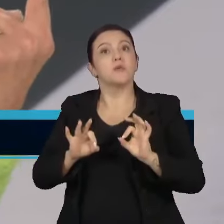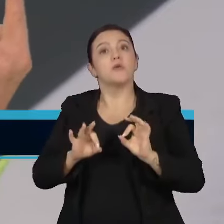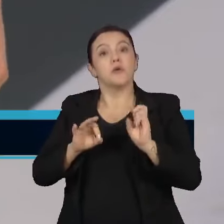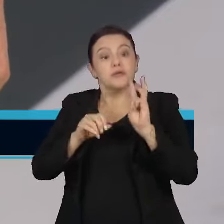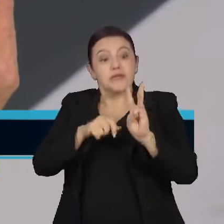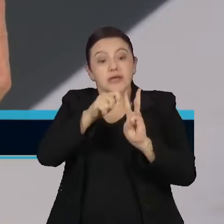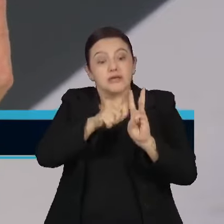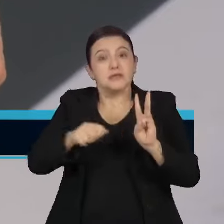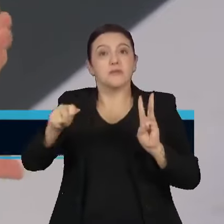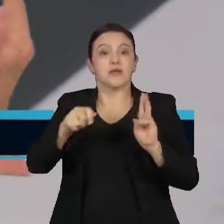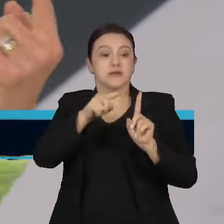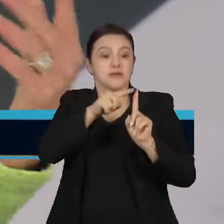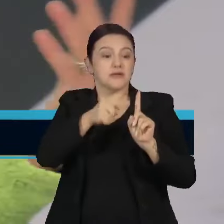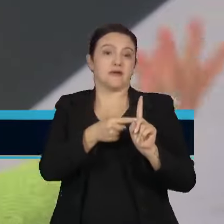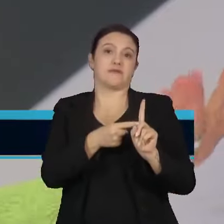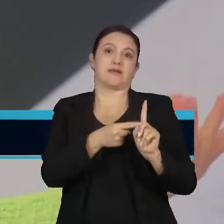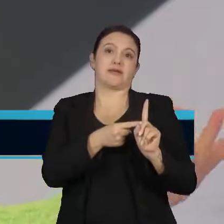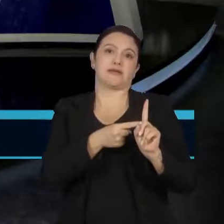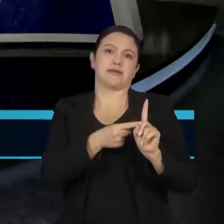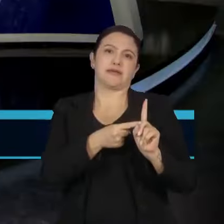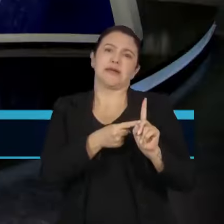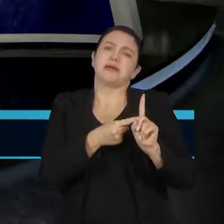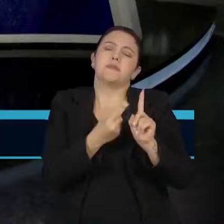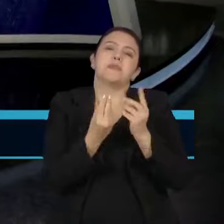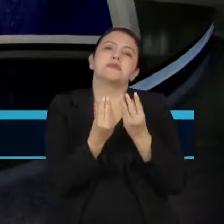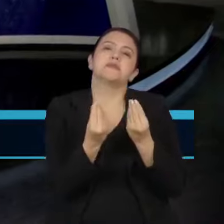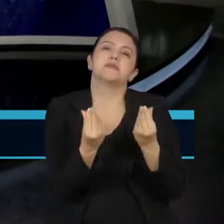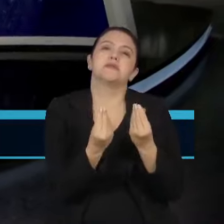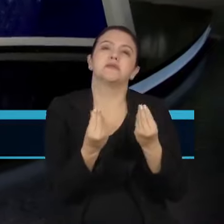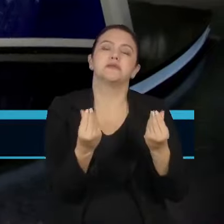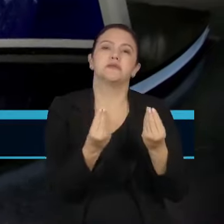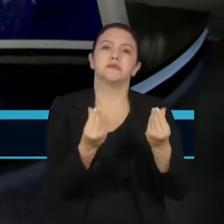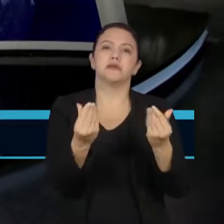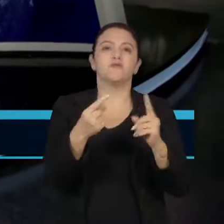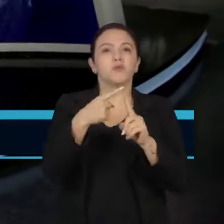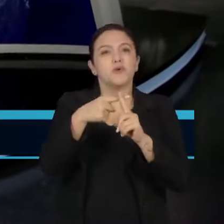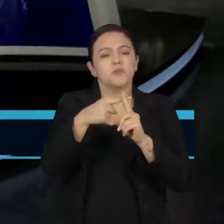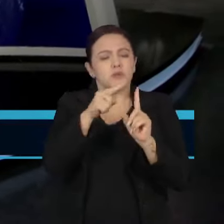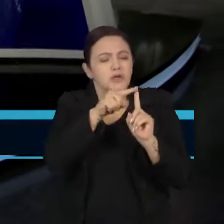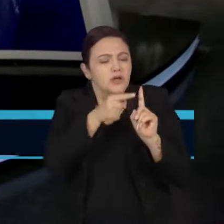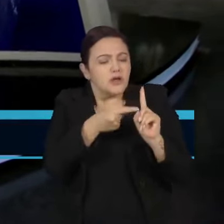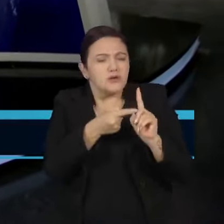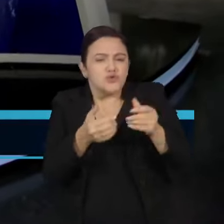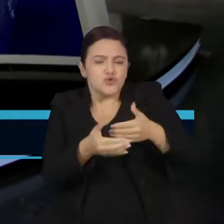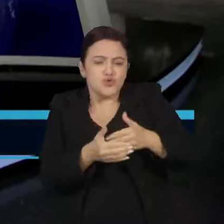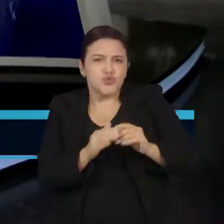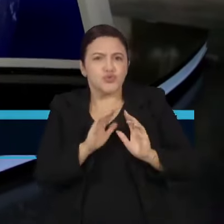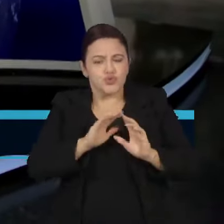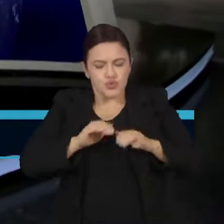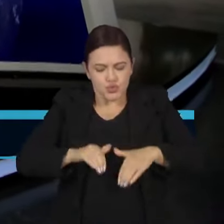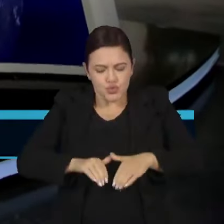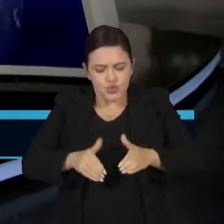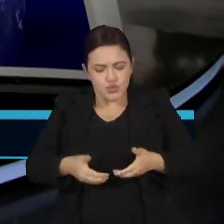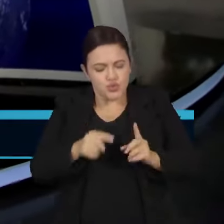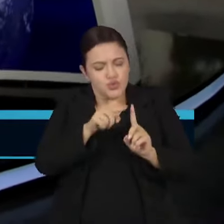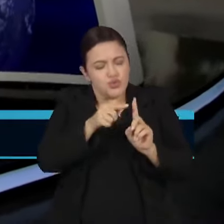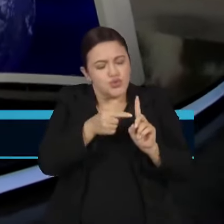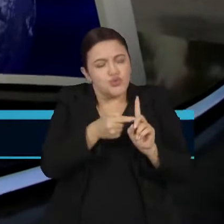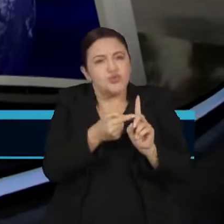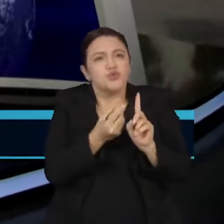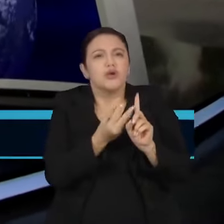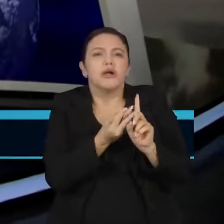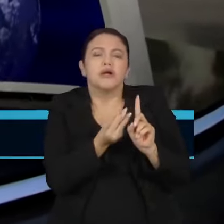de gestação, que é o trimestre mais temido, porque é exatamente quando o feto está em formação. Esse é o trimestre mais